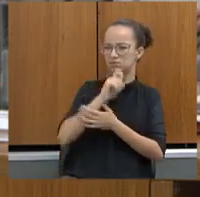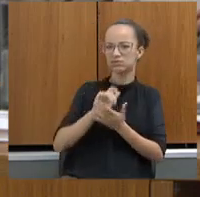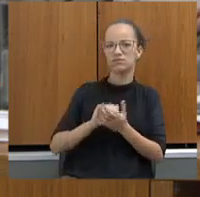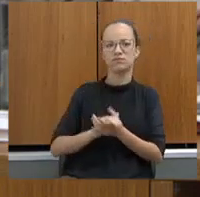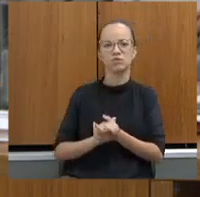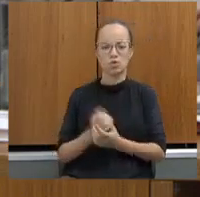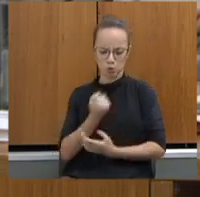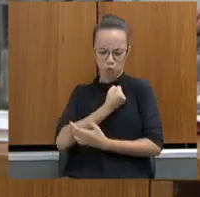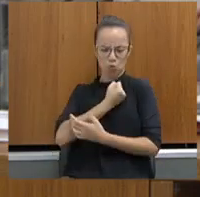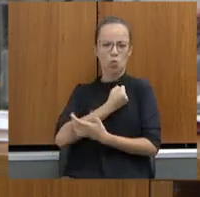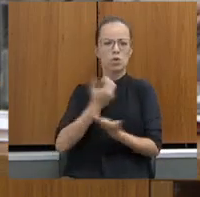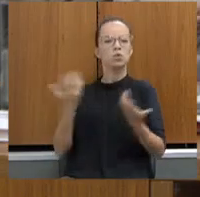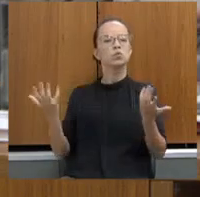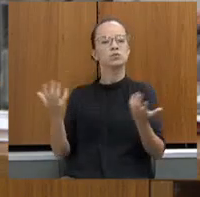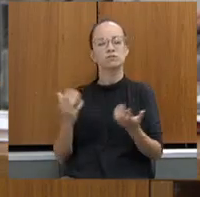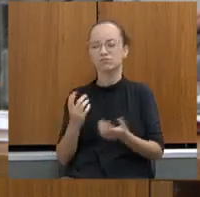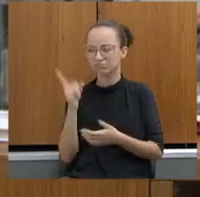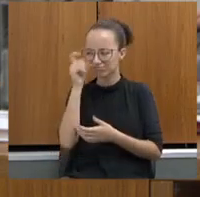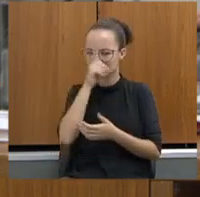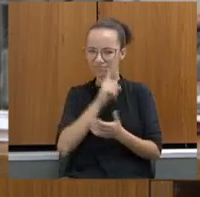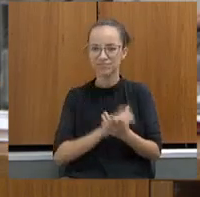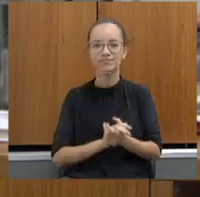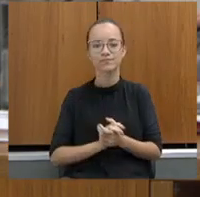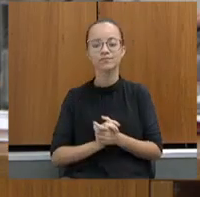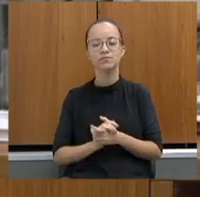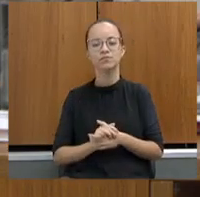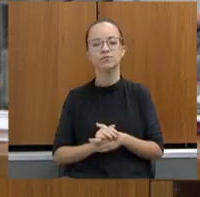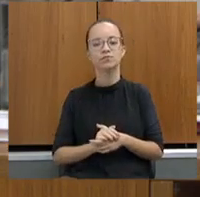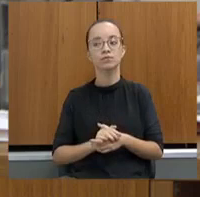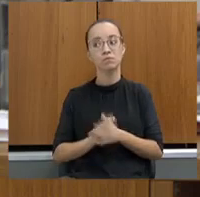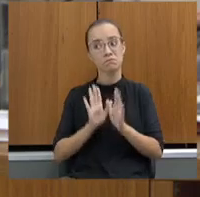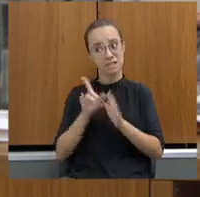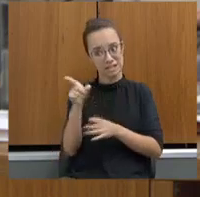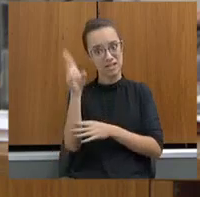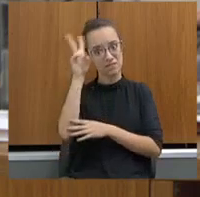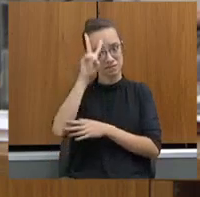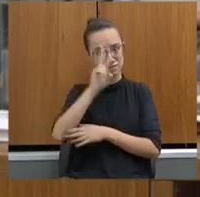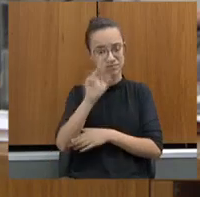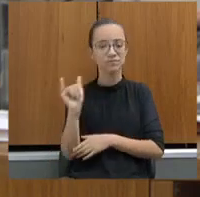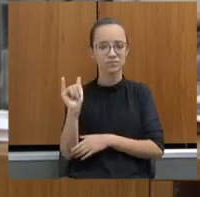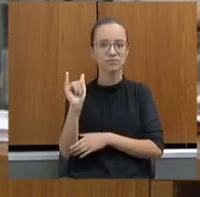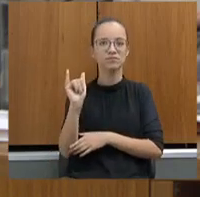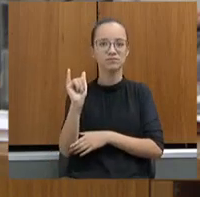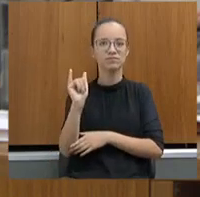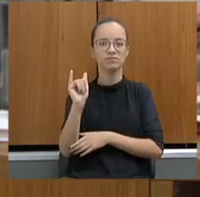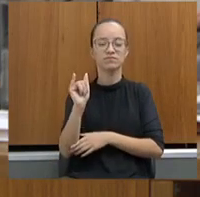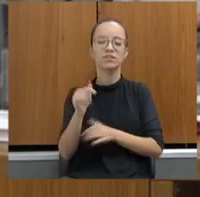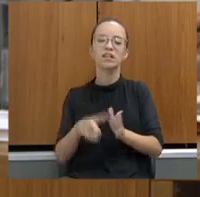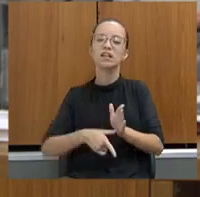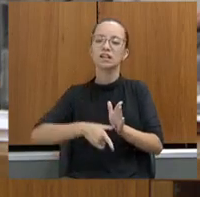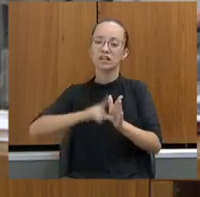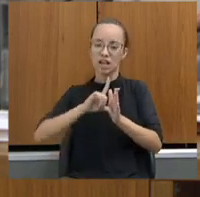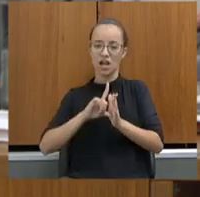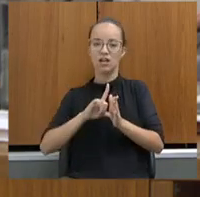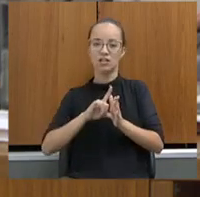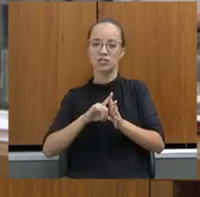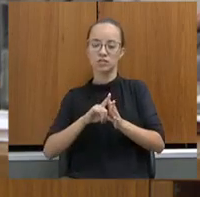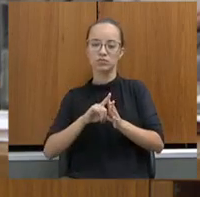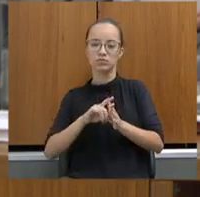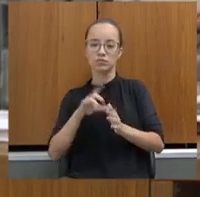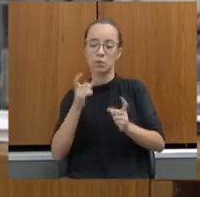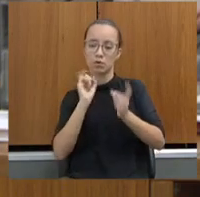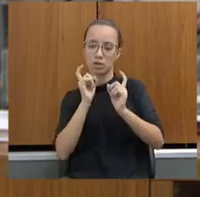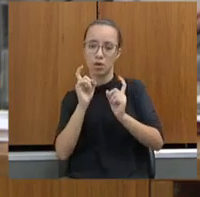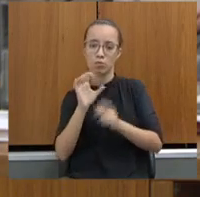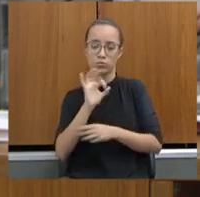dos números, não é? Bom, mas ele vai lembrar que nós tivemos uma audiência com a Polícia Militar aqui, quantos